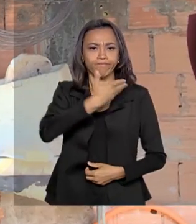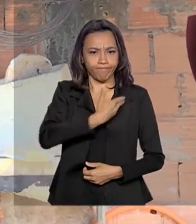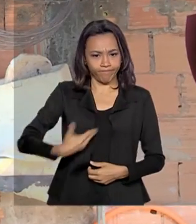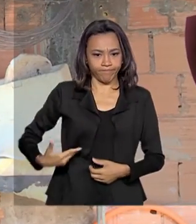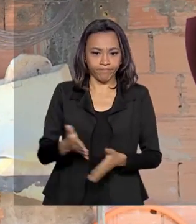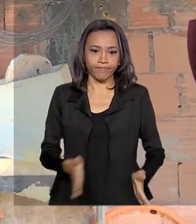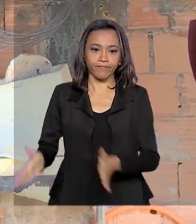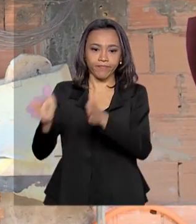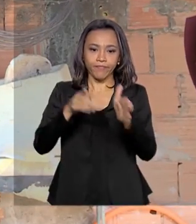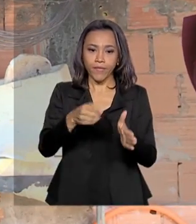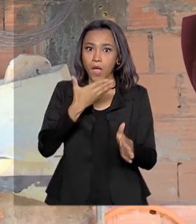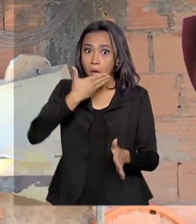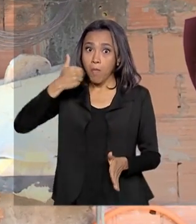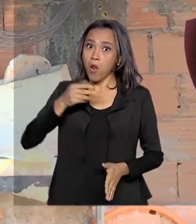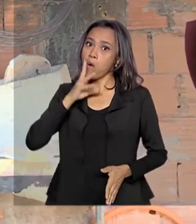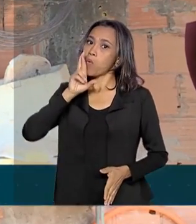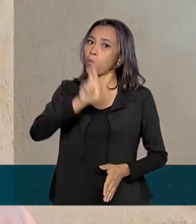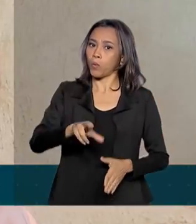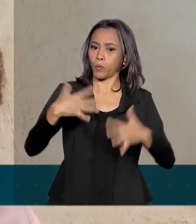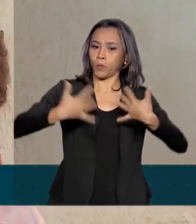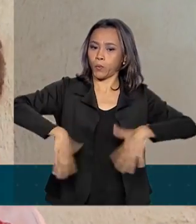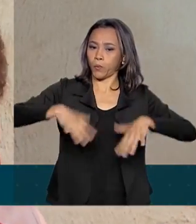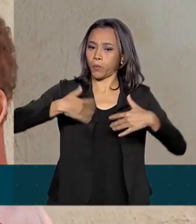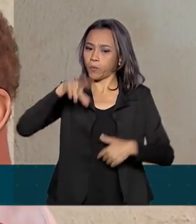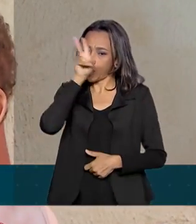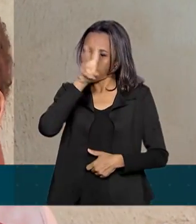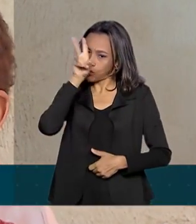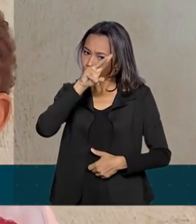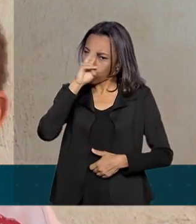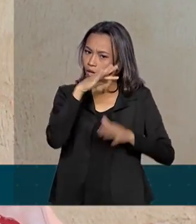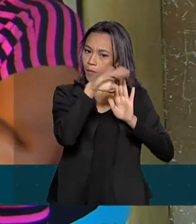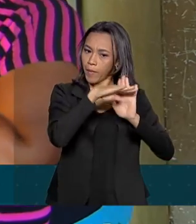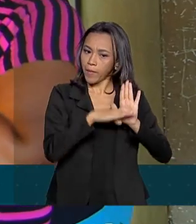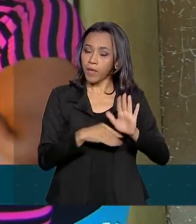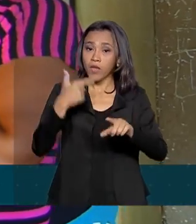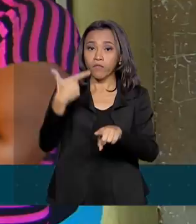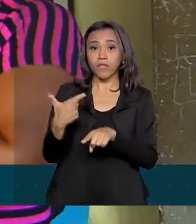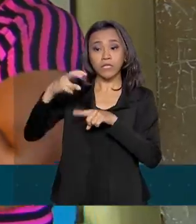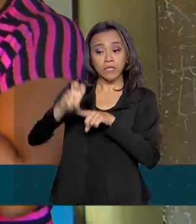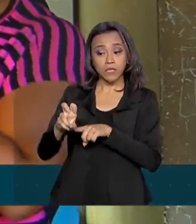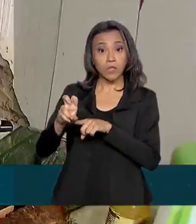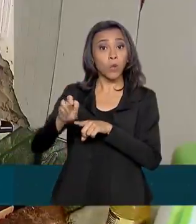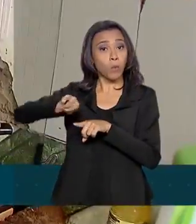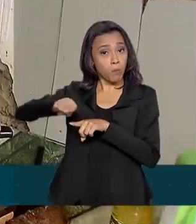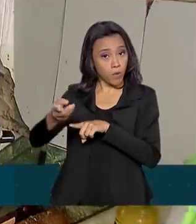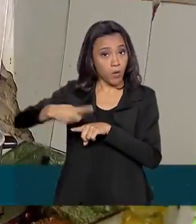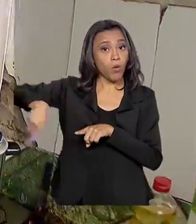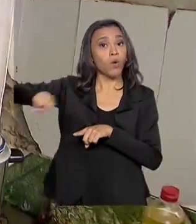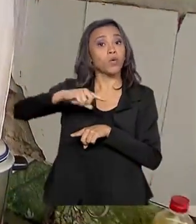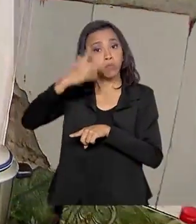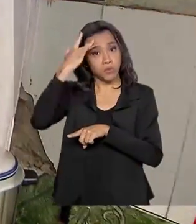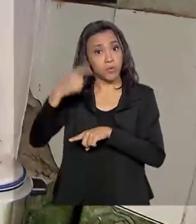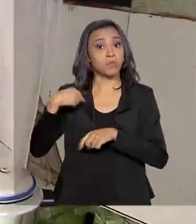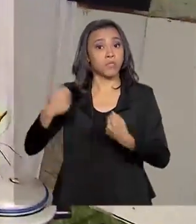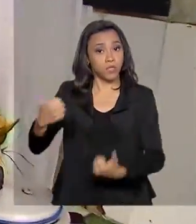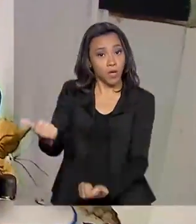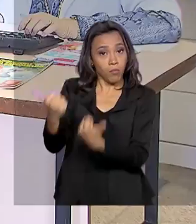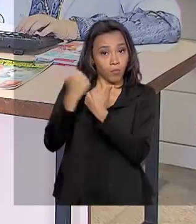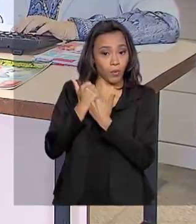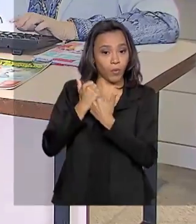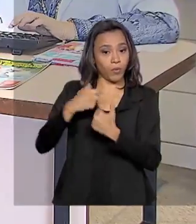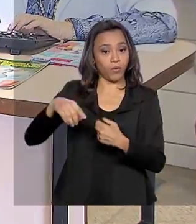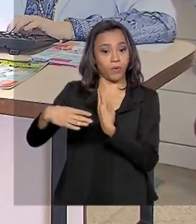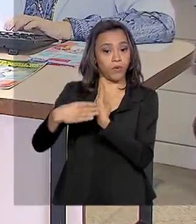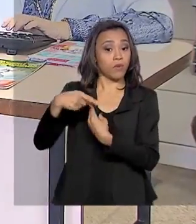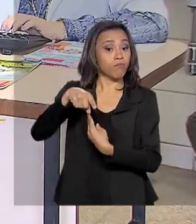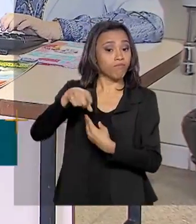Foi o melhor resultado da história do programa. Dos 25 milhões de beneficiários que precisam de acompanhamento médico,